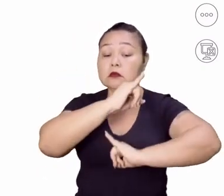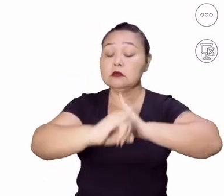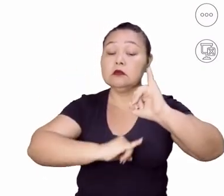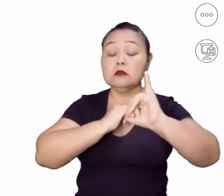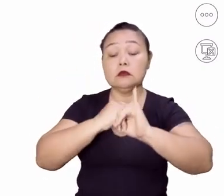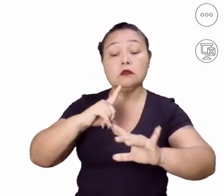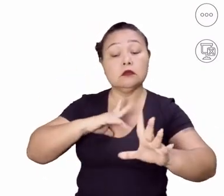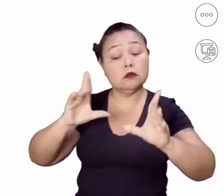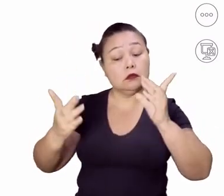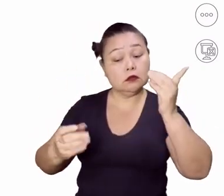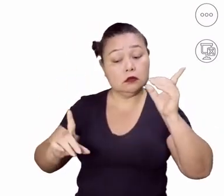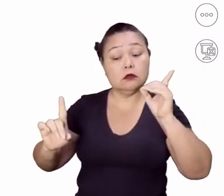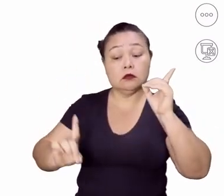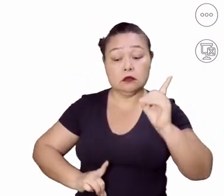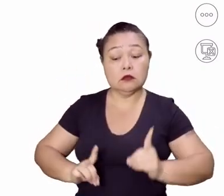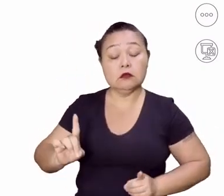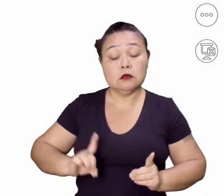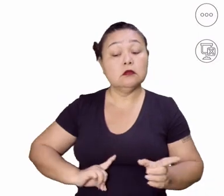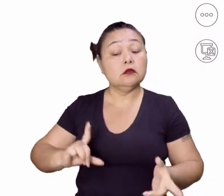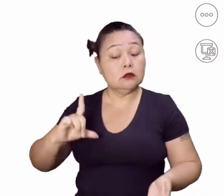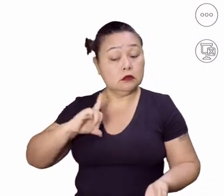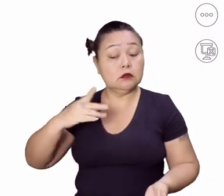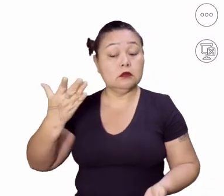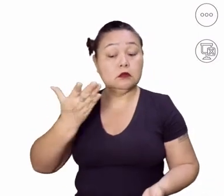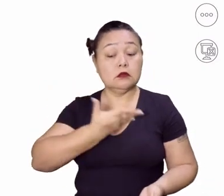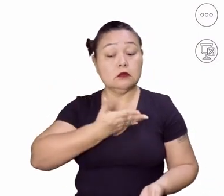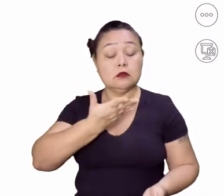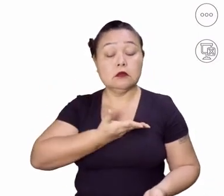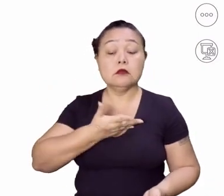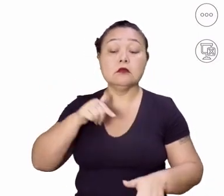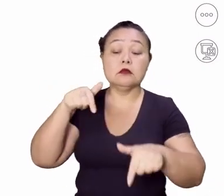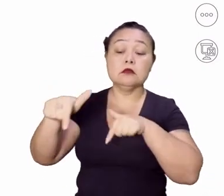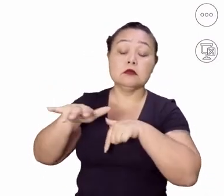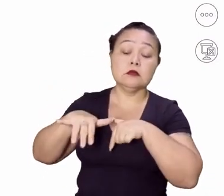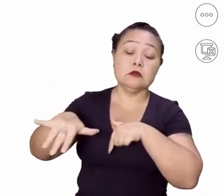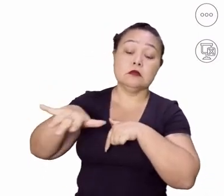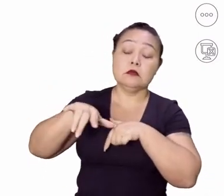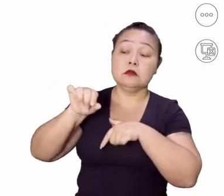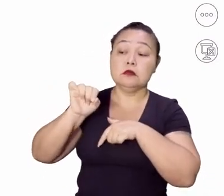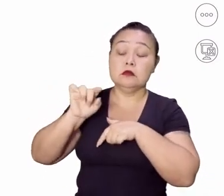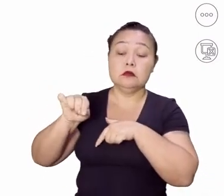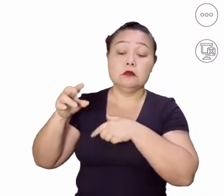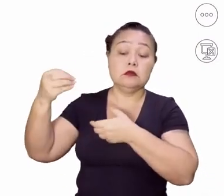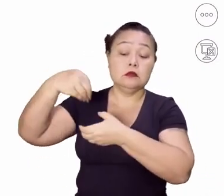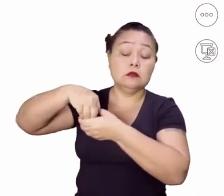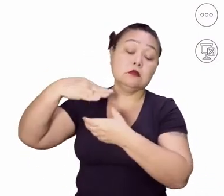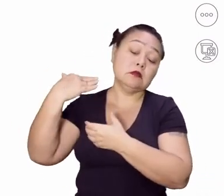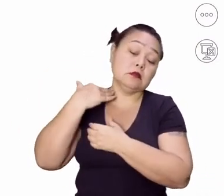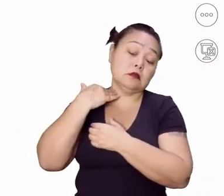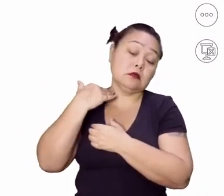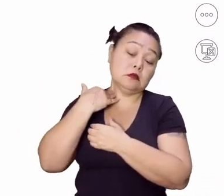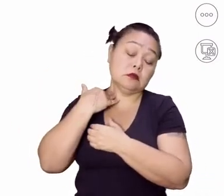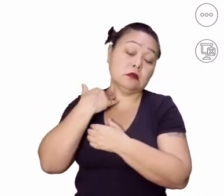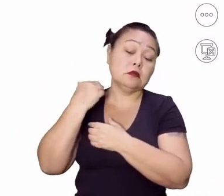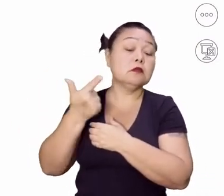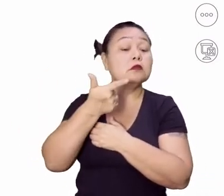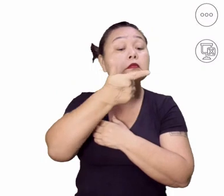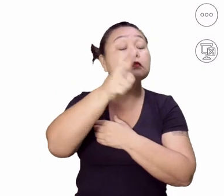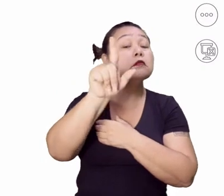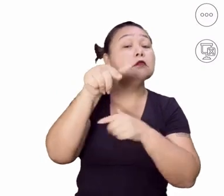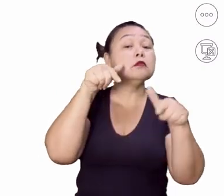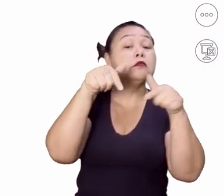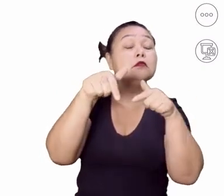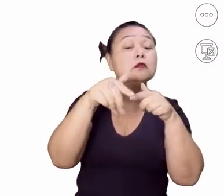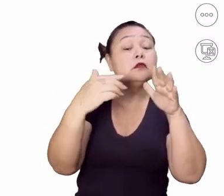primo e um amigo que trabalham nessa área, né? Um trabalha dentro de um banco e outro